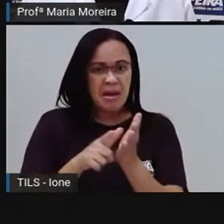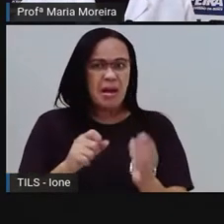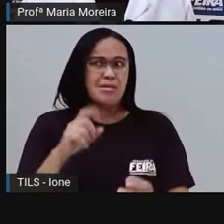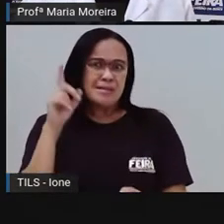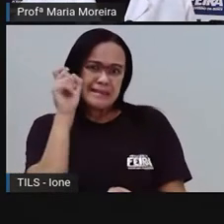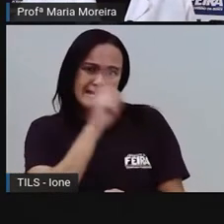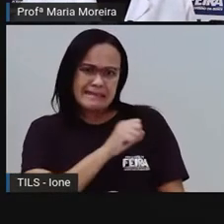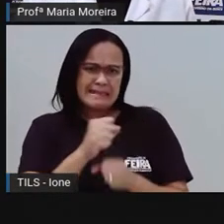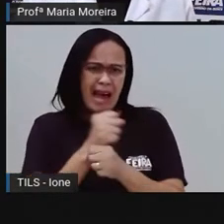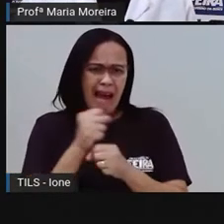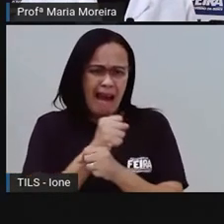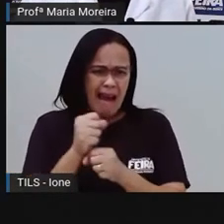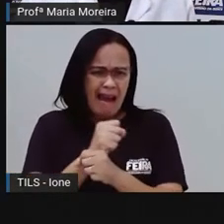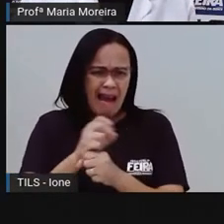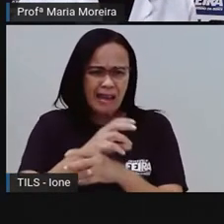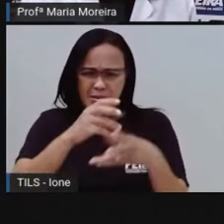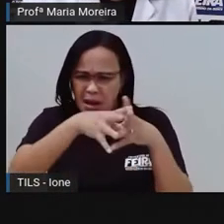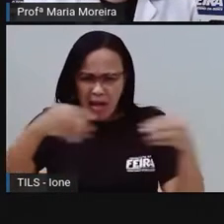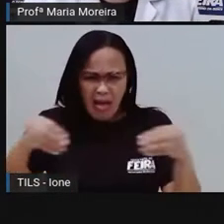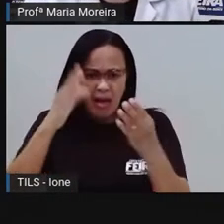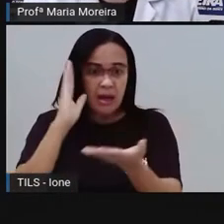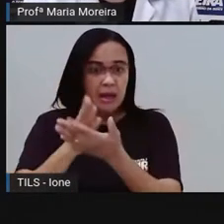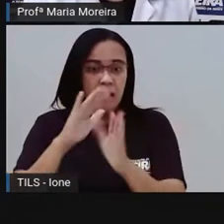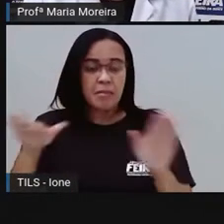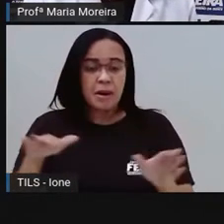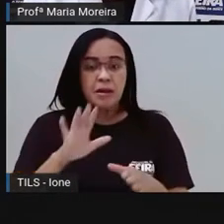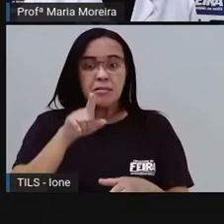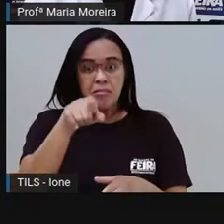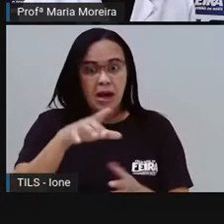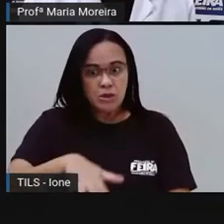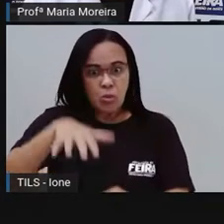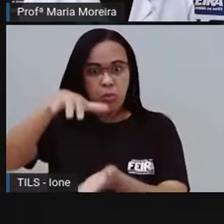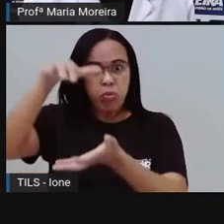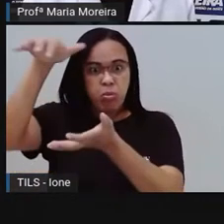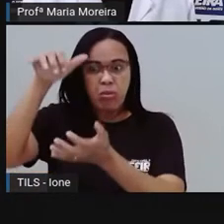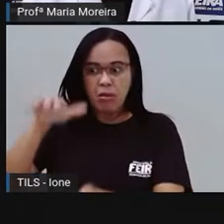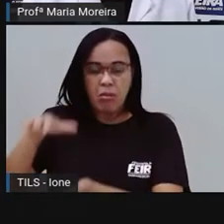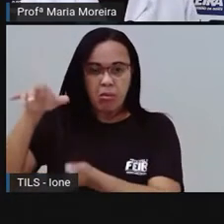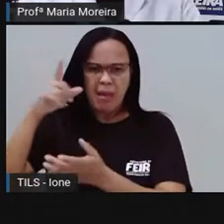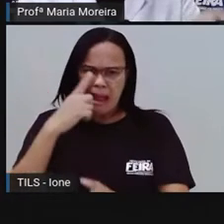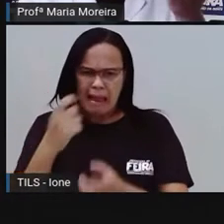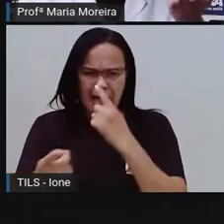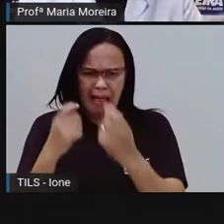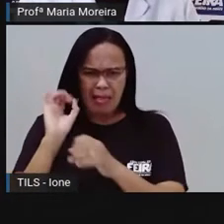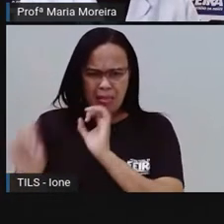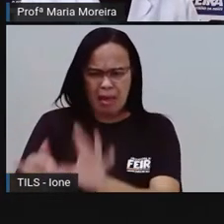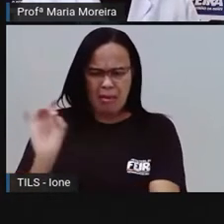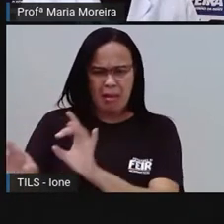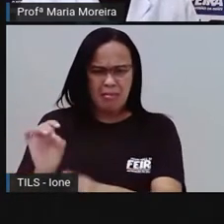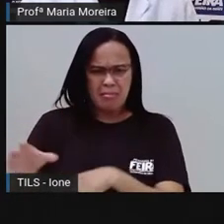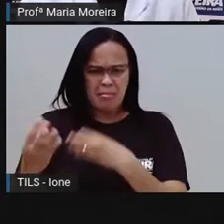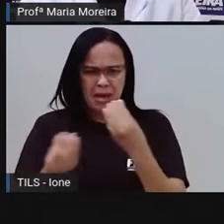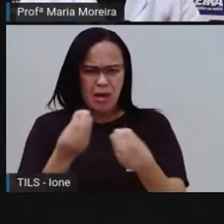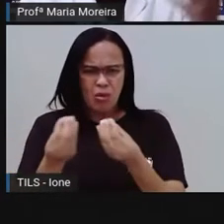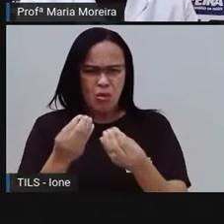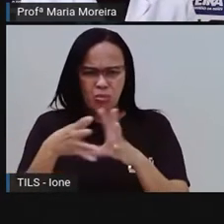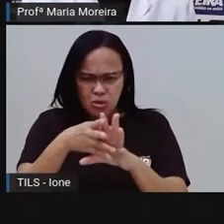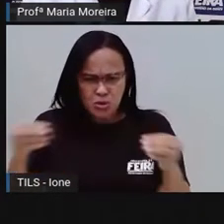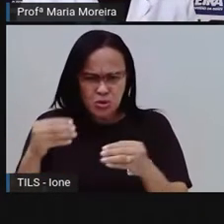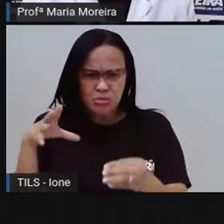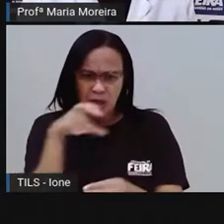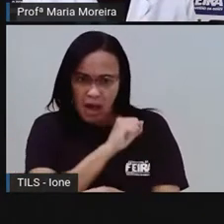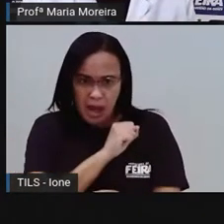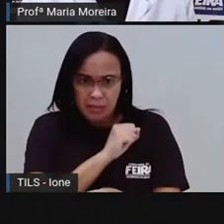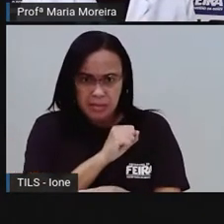de lixo aí no meio ambiente. Como é que ela vai se decompor? Será que vai ser rápido? Pois é, por isso aí, né, por essa quantidade